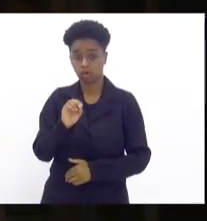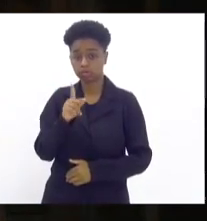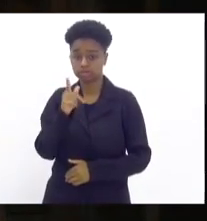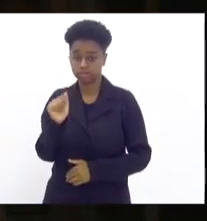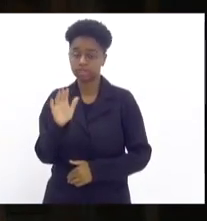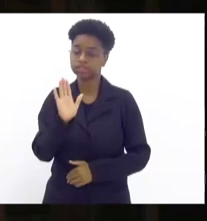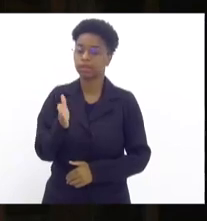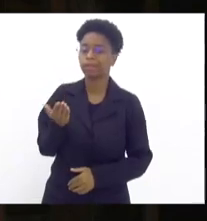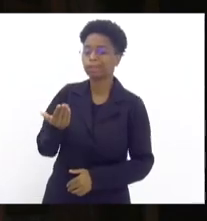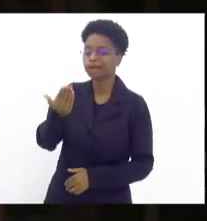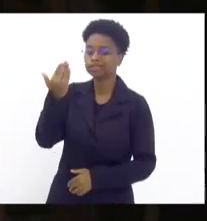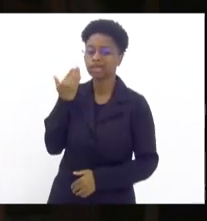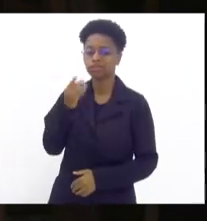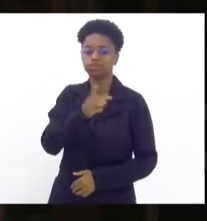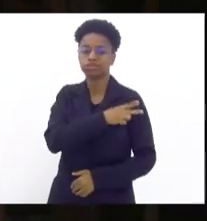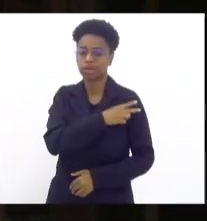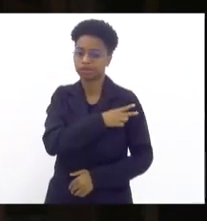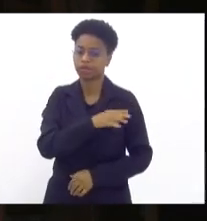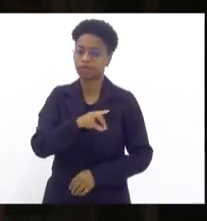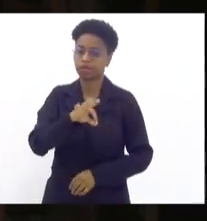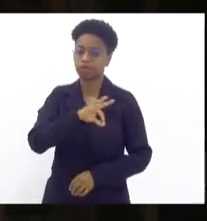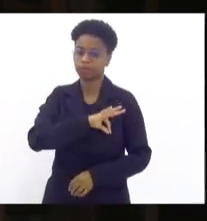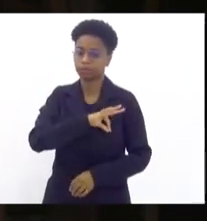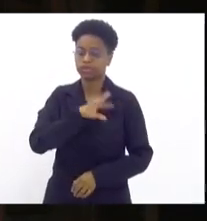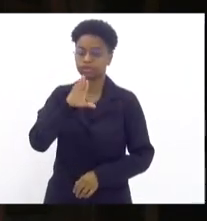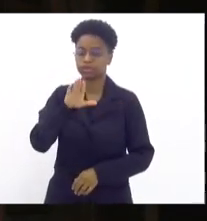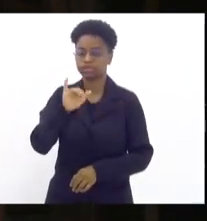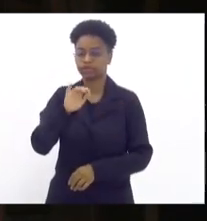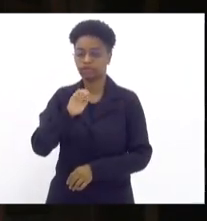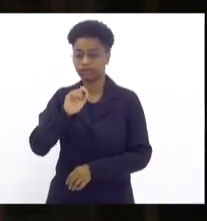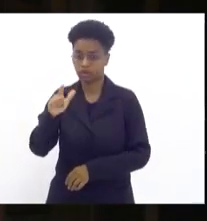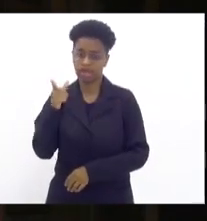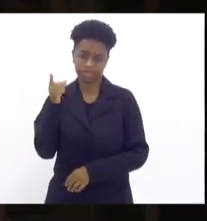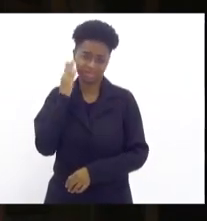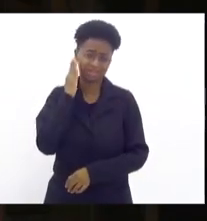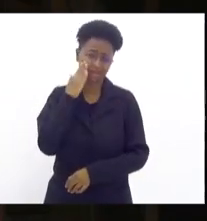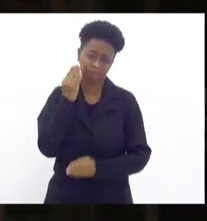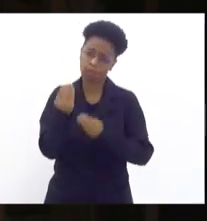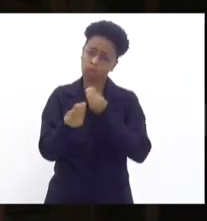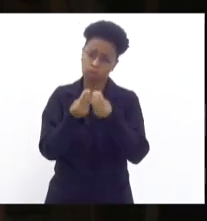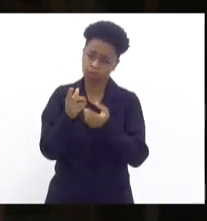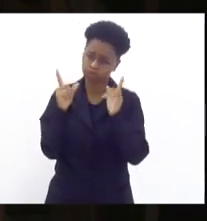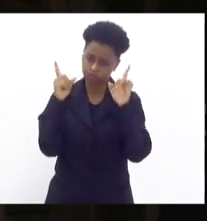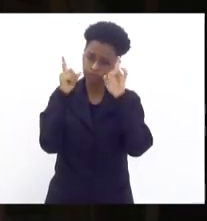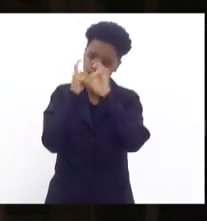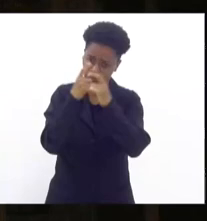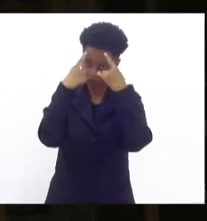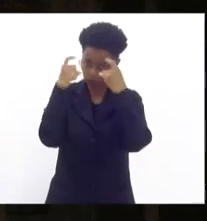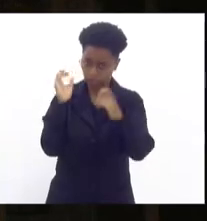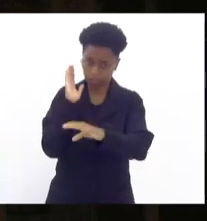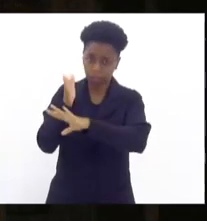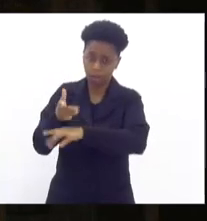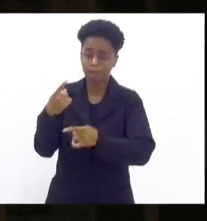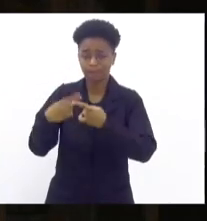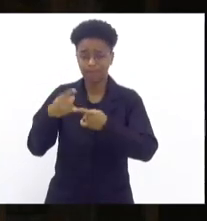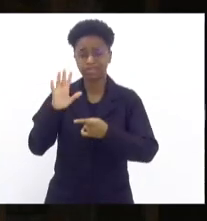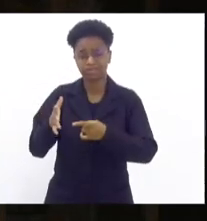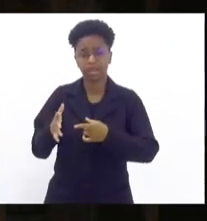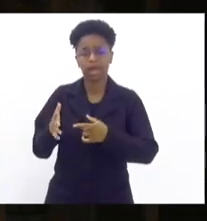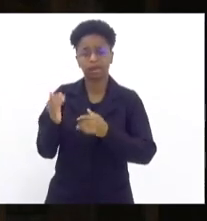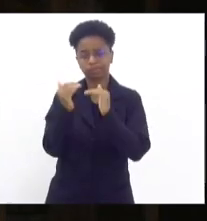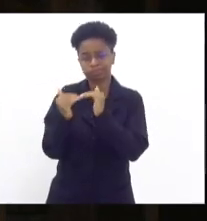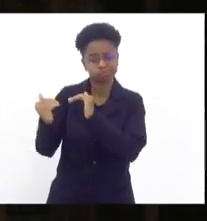Civil, ela sabe como é difícil combate à violência, porque já sentou na cadeira mais alta